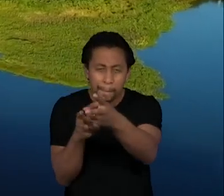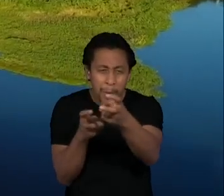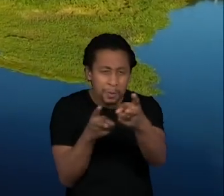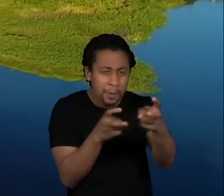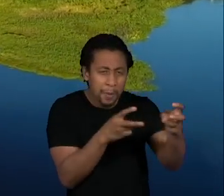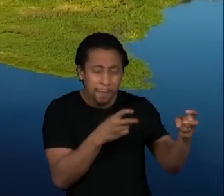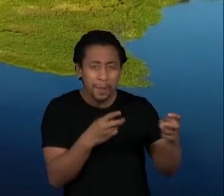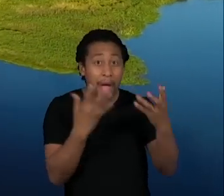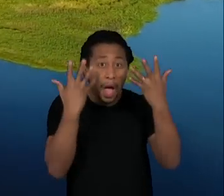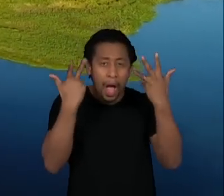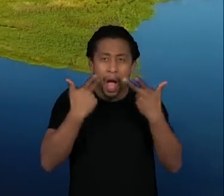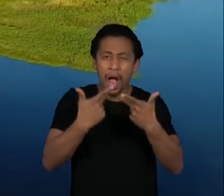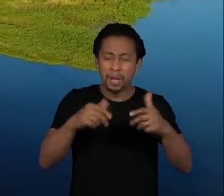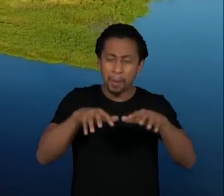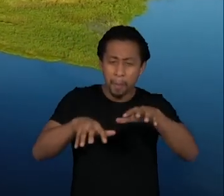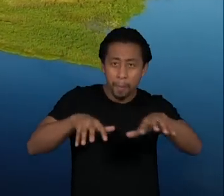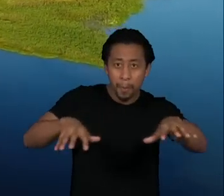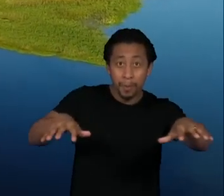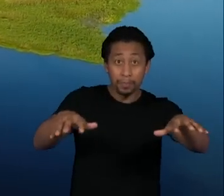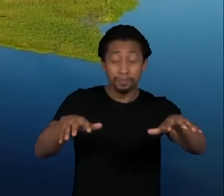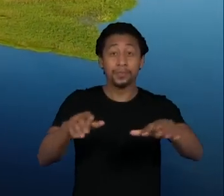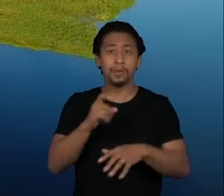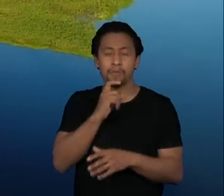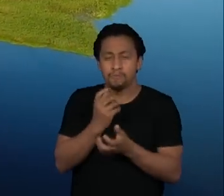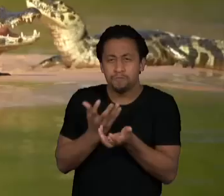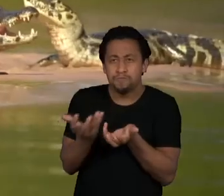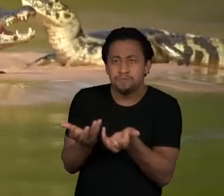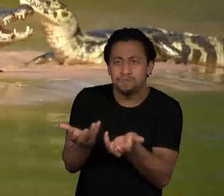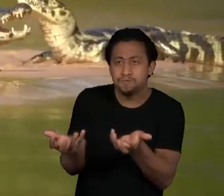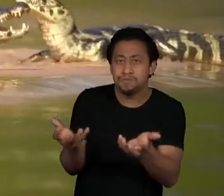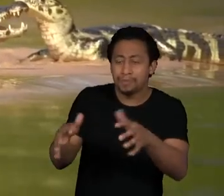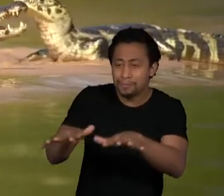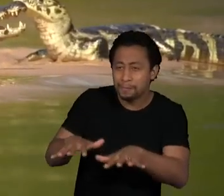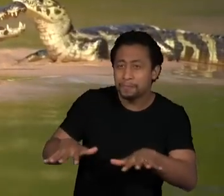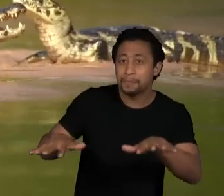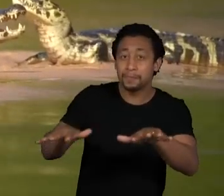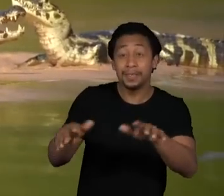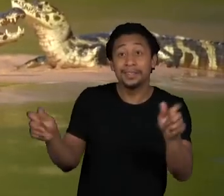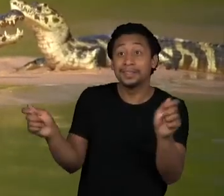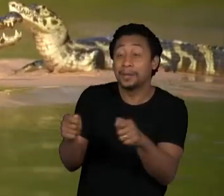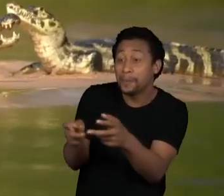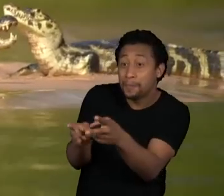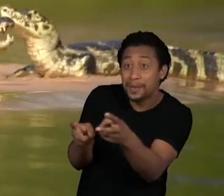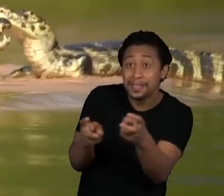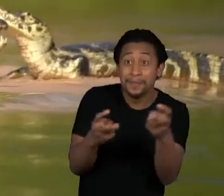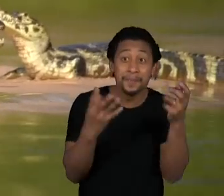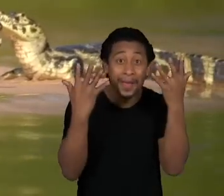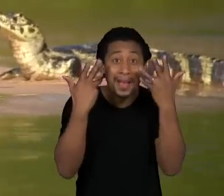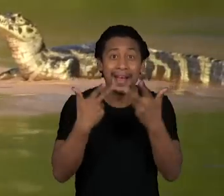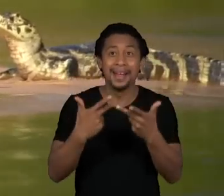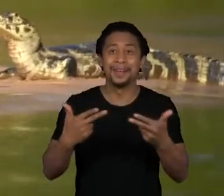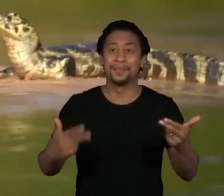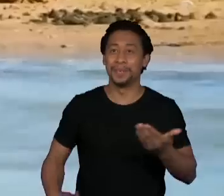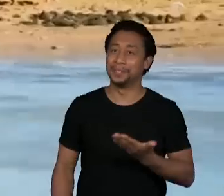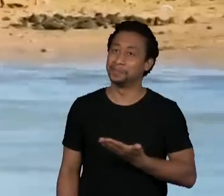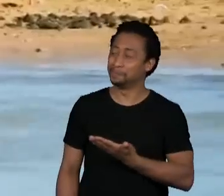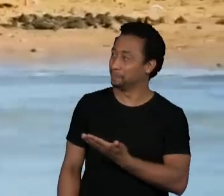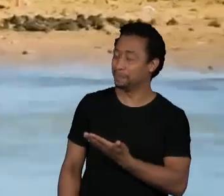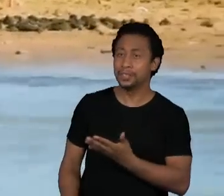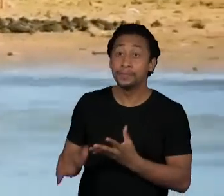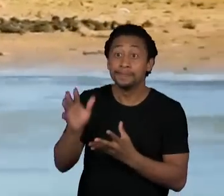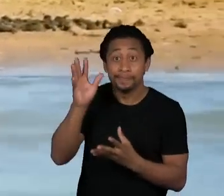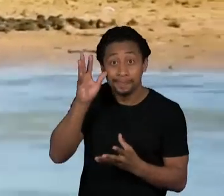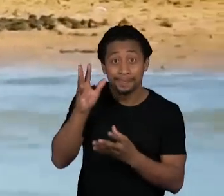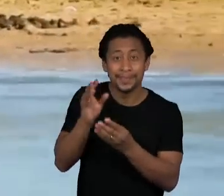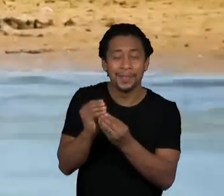em grande parte coberta por vegetação nativa rasteira, é fácil avistar os bichos e compreender a